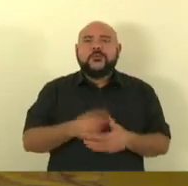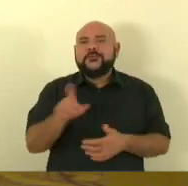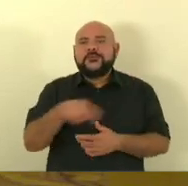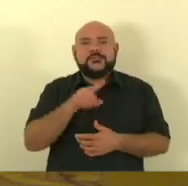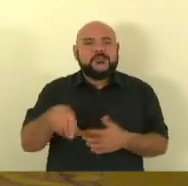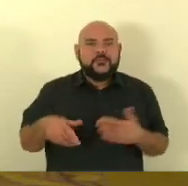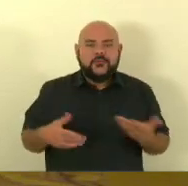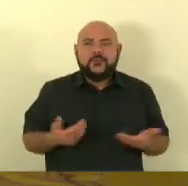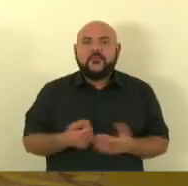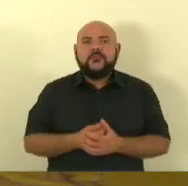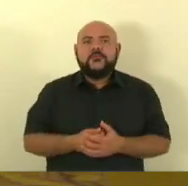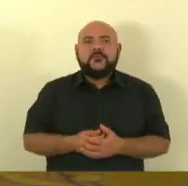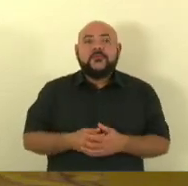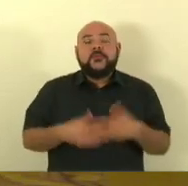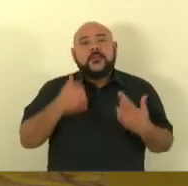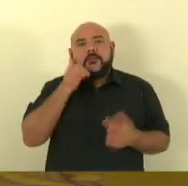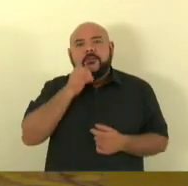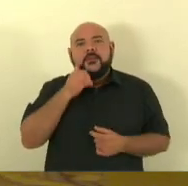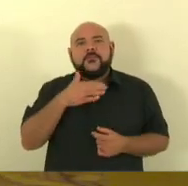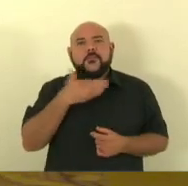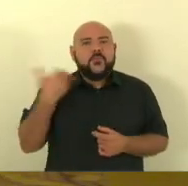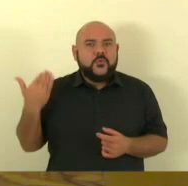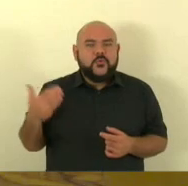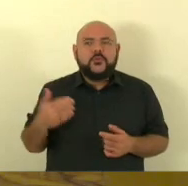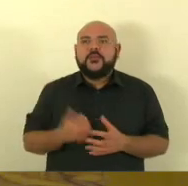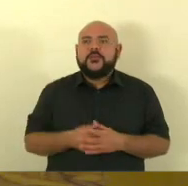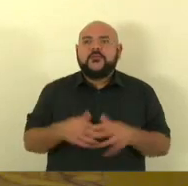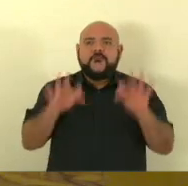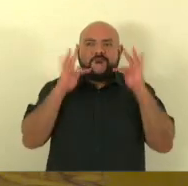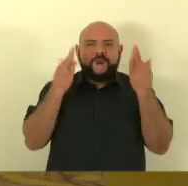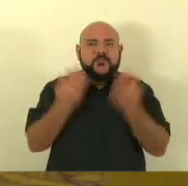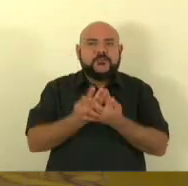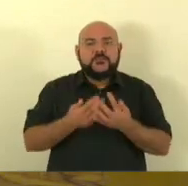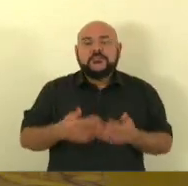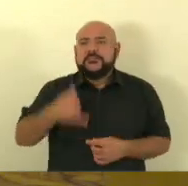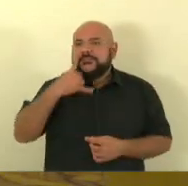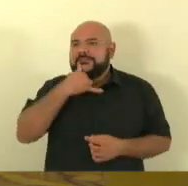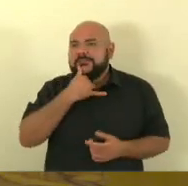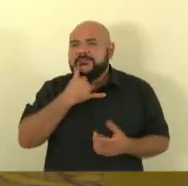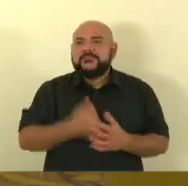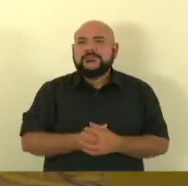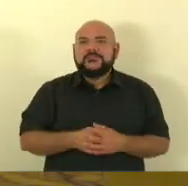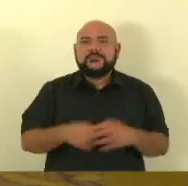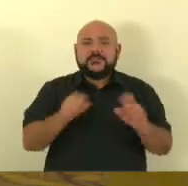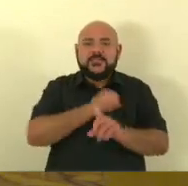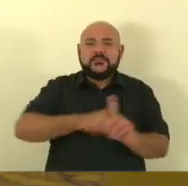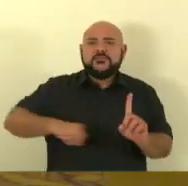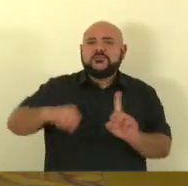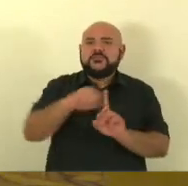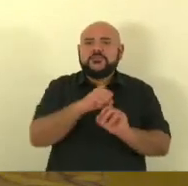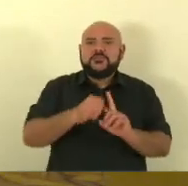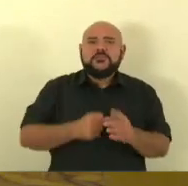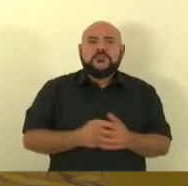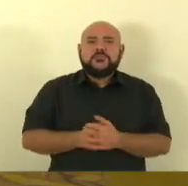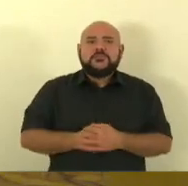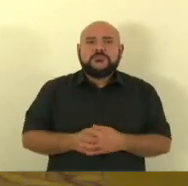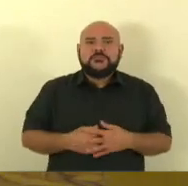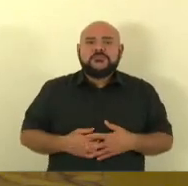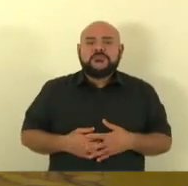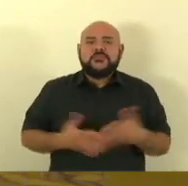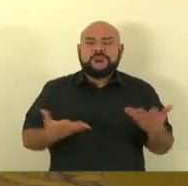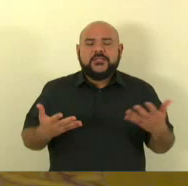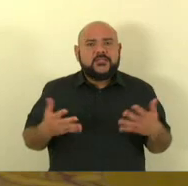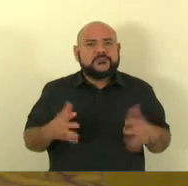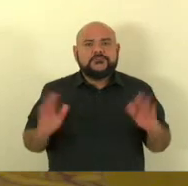morta uma família destruída e uma sociedade chocada até hoje quando toca no